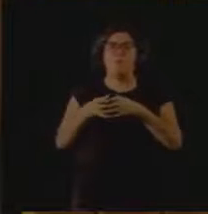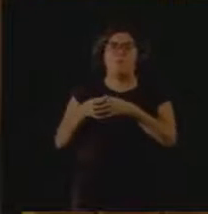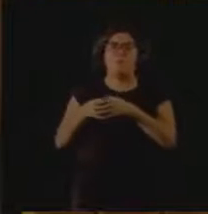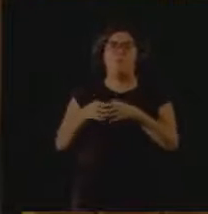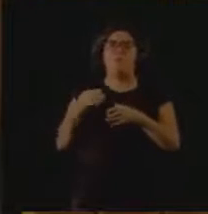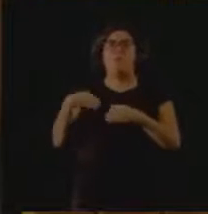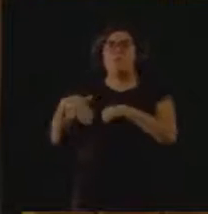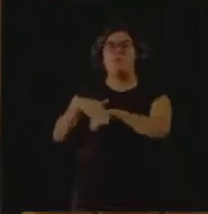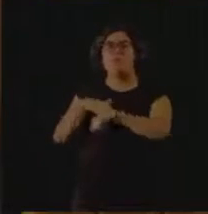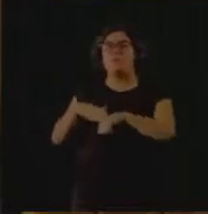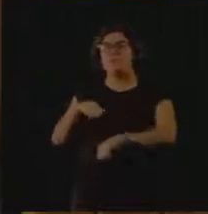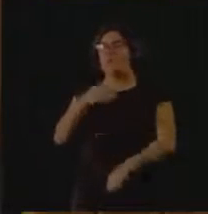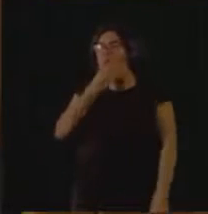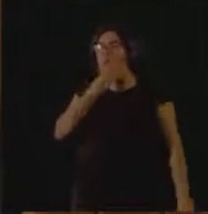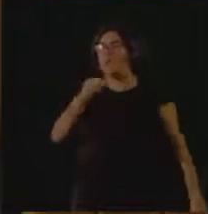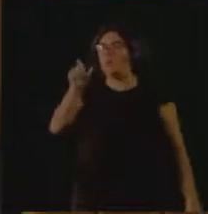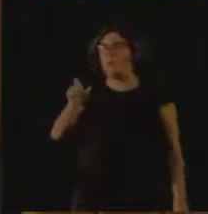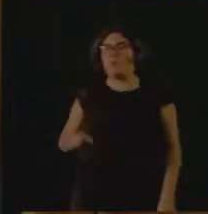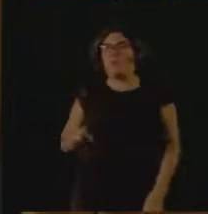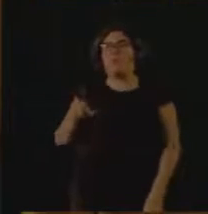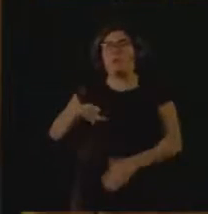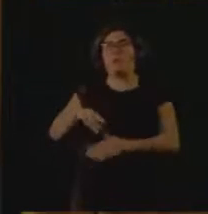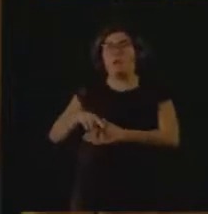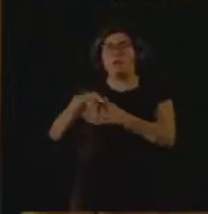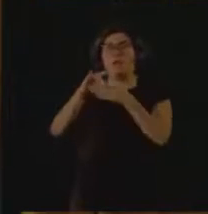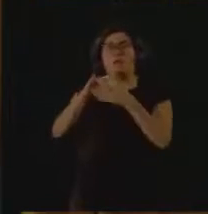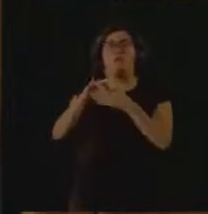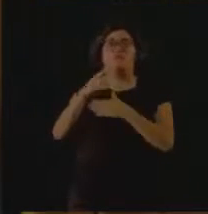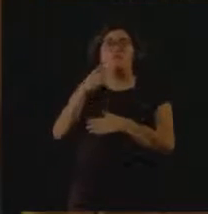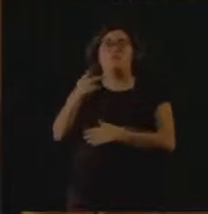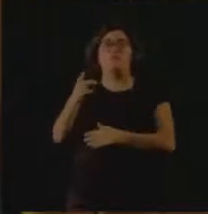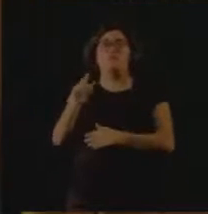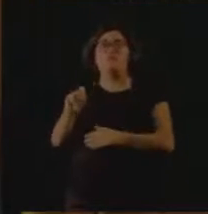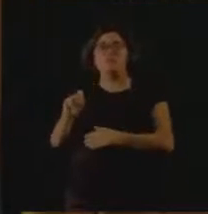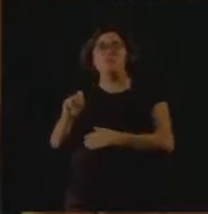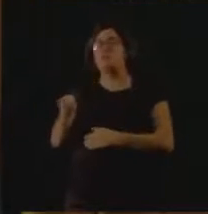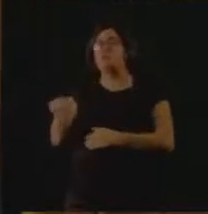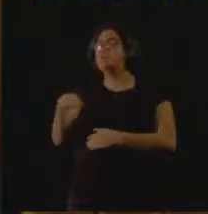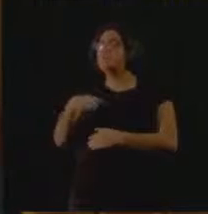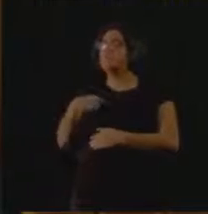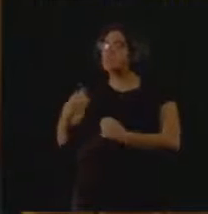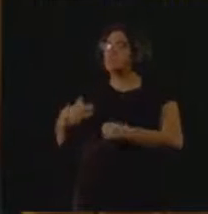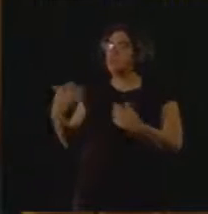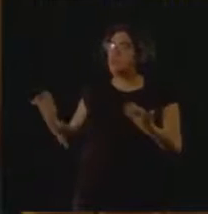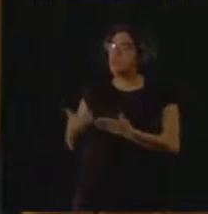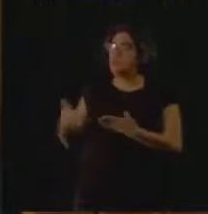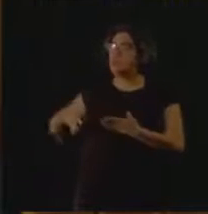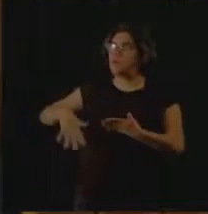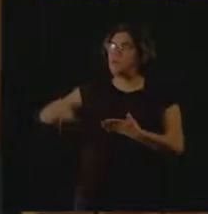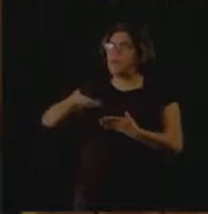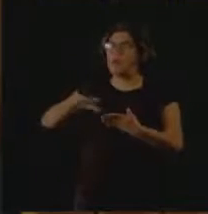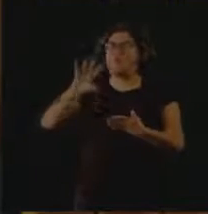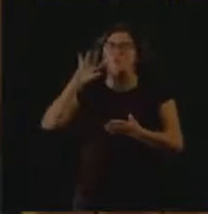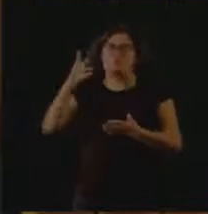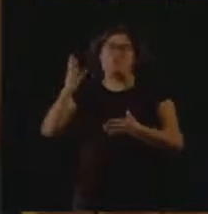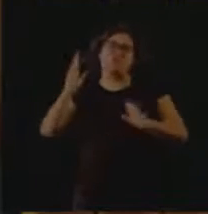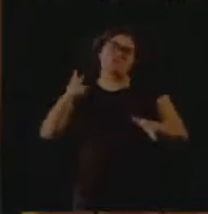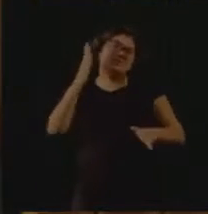conversei com o Simão, que é o líder do Routes Brasil, e falei assim, Simão, a gente tem que partir agora para o campo das soluções.